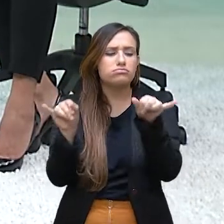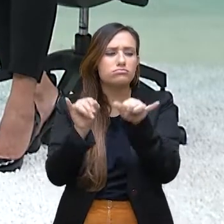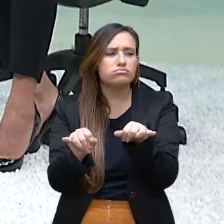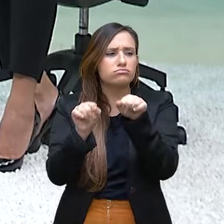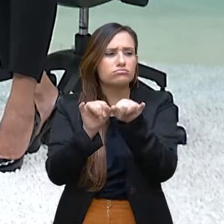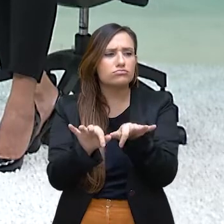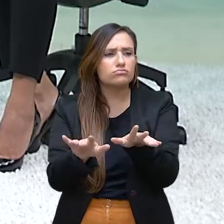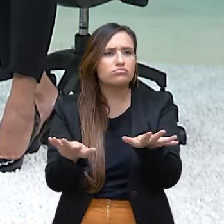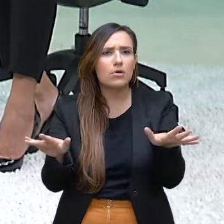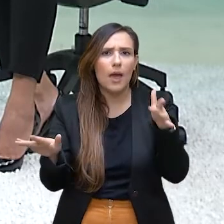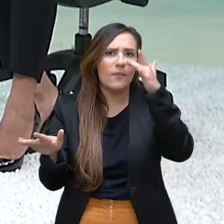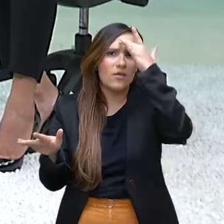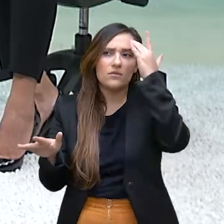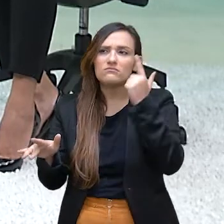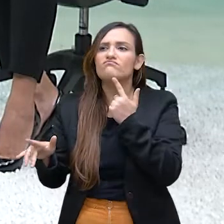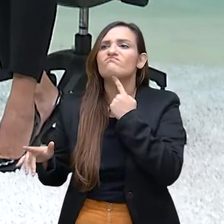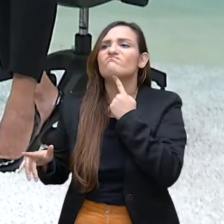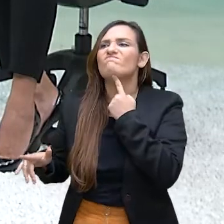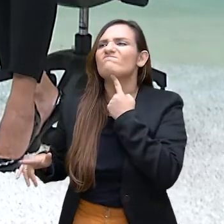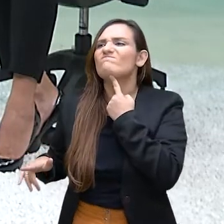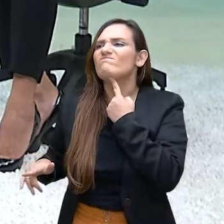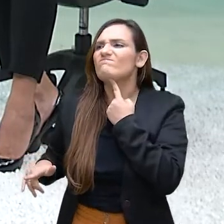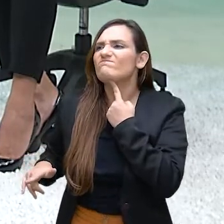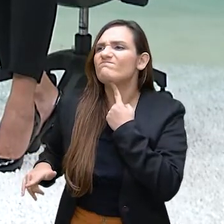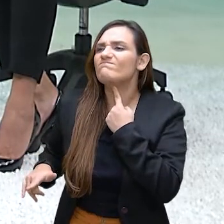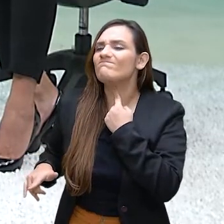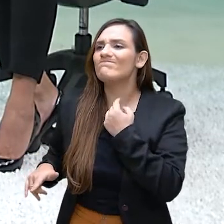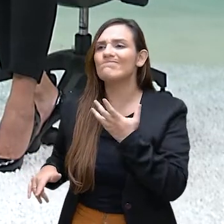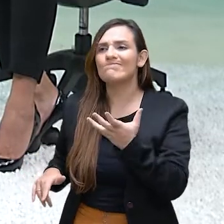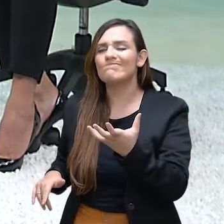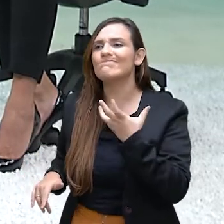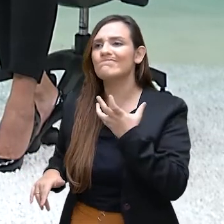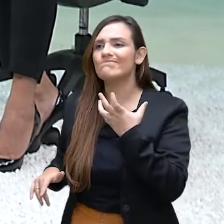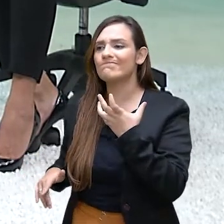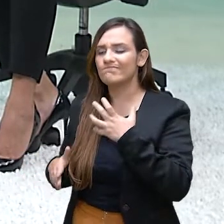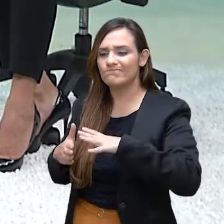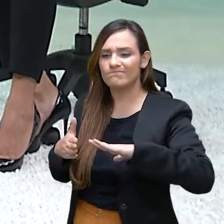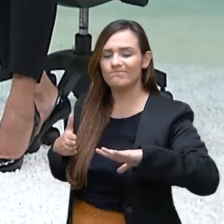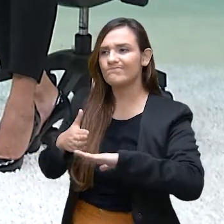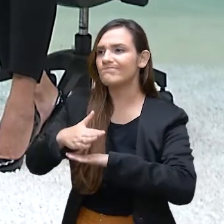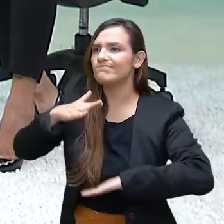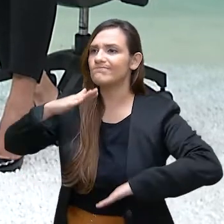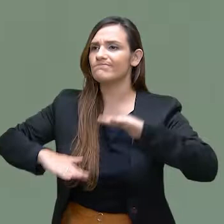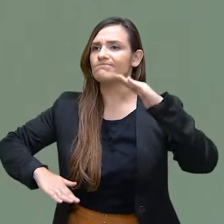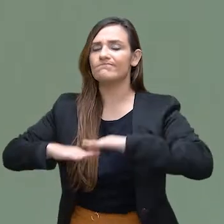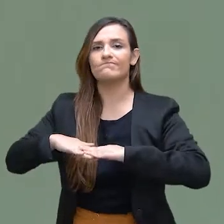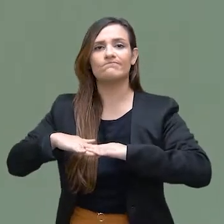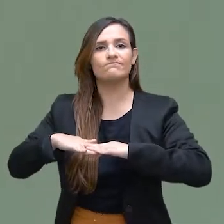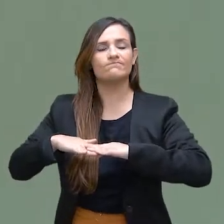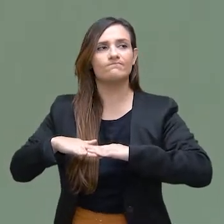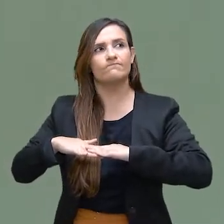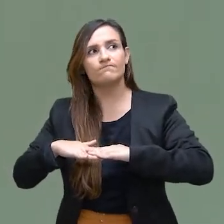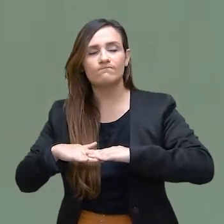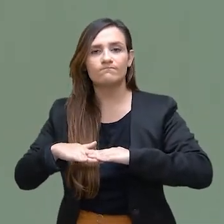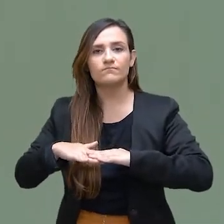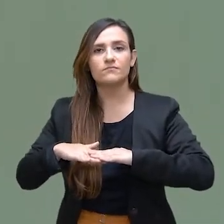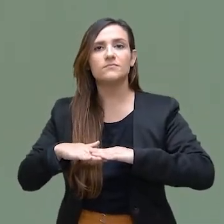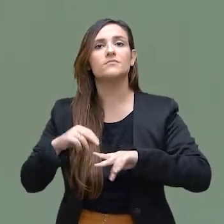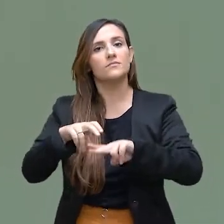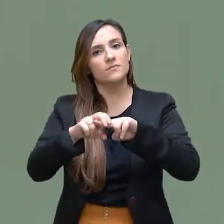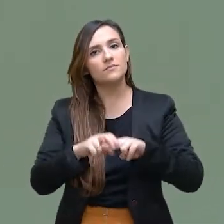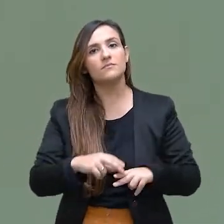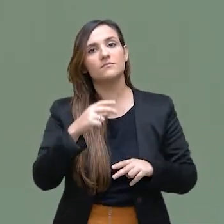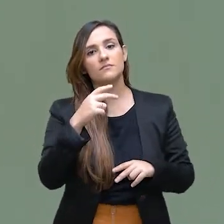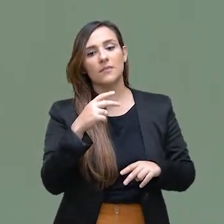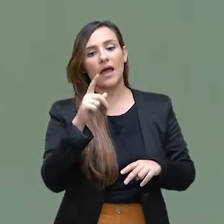colegas vocacionados à advocacia, mas que queriam ingressar para uma carreira, eles, então, viram na